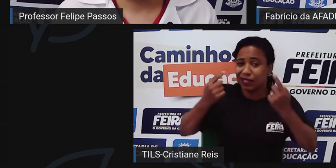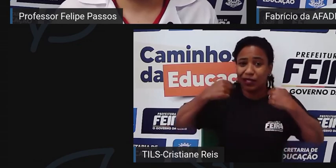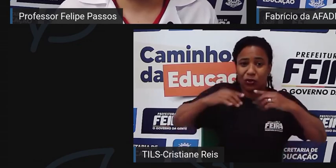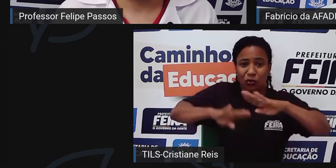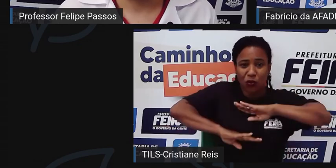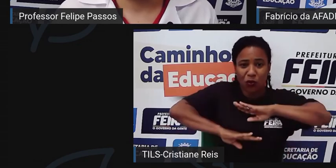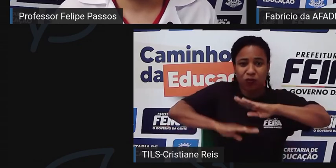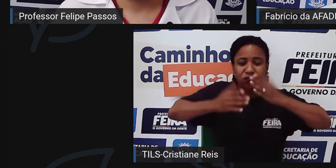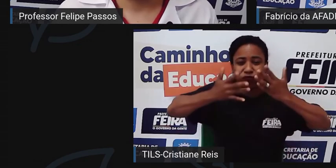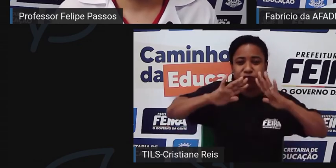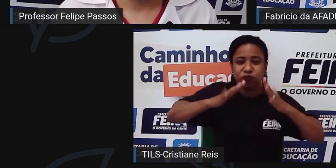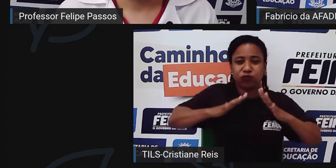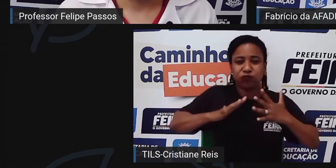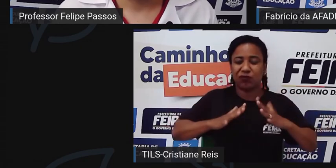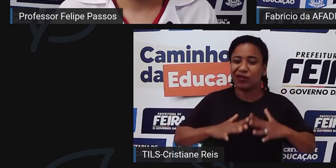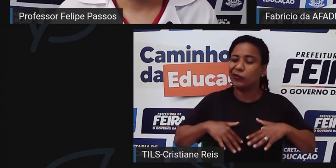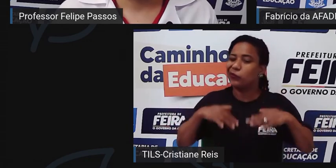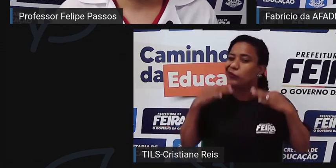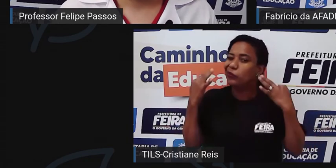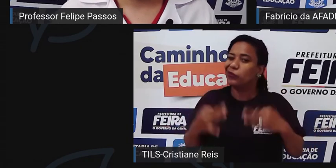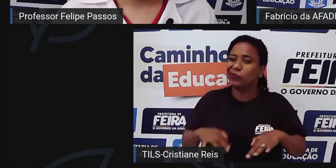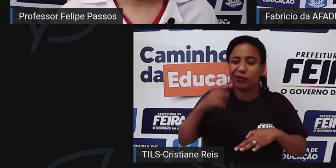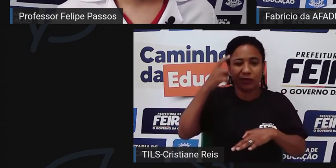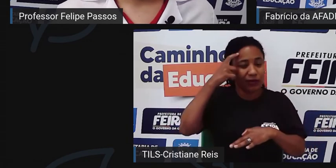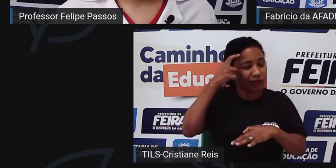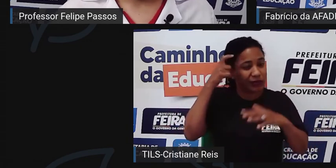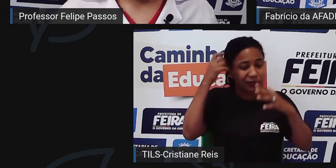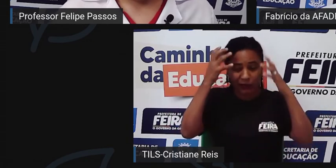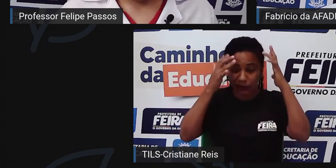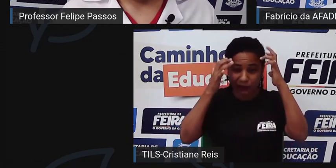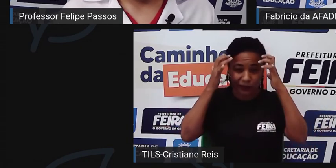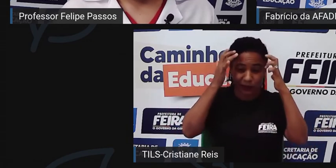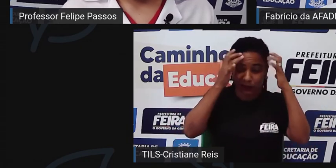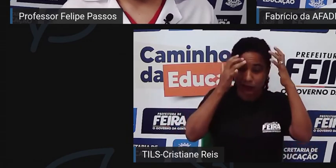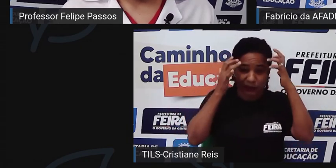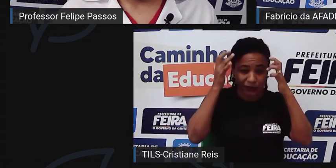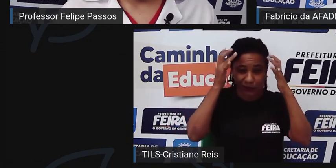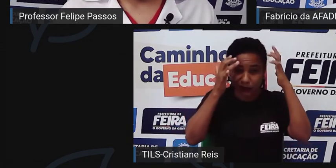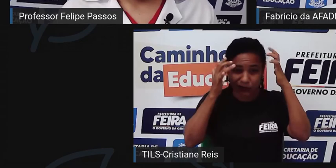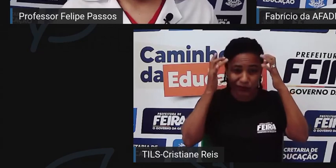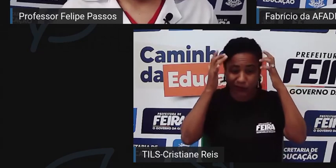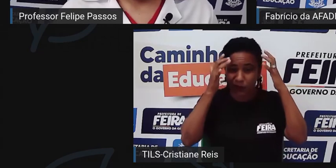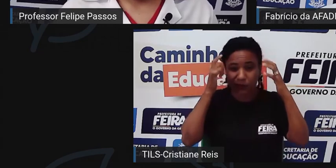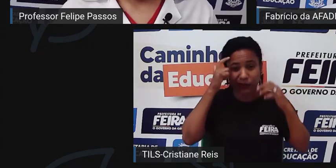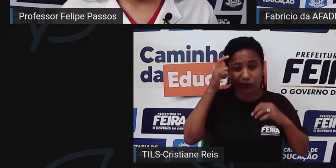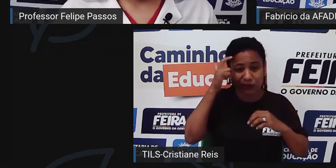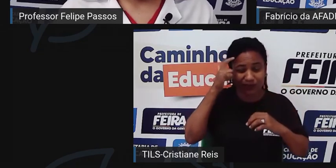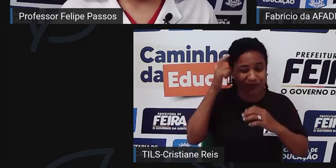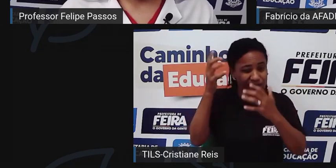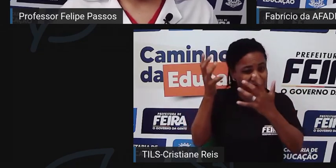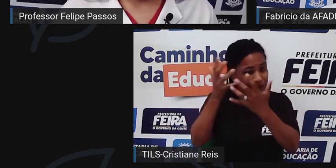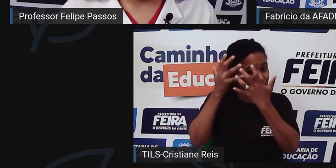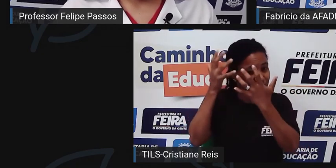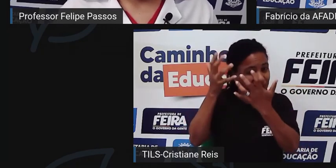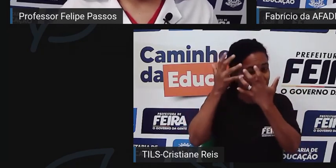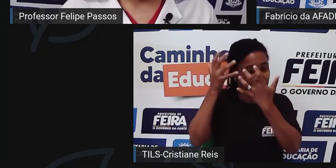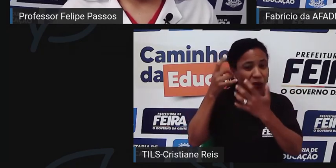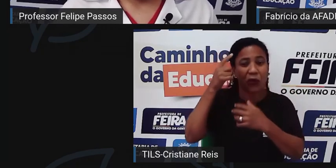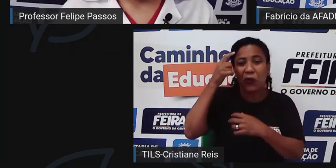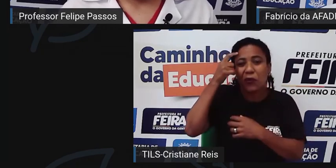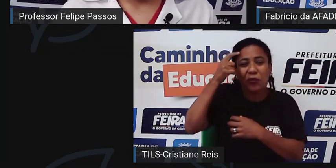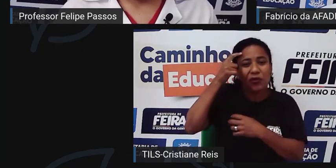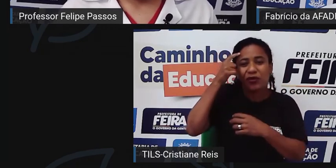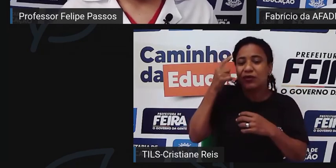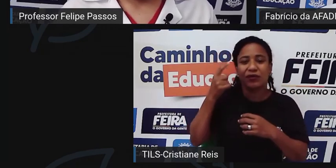esse aluno, na maioria das vezes, está com um problema psicológico muito pesado, por não aceitar a doença, por não aceitar